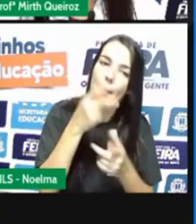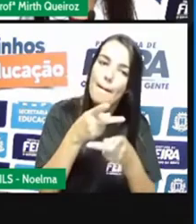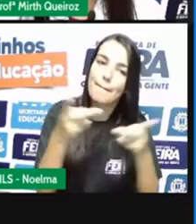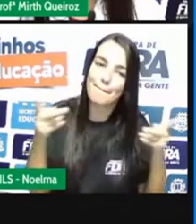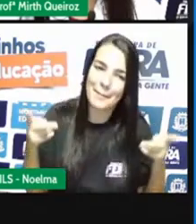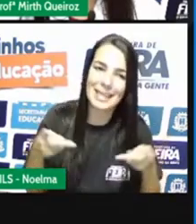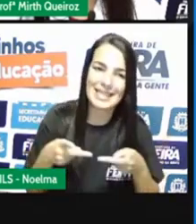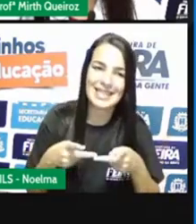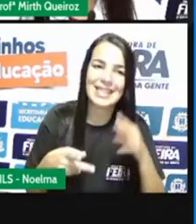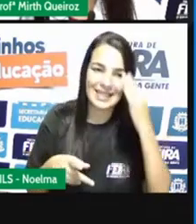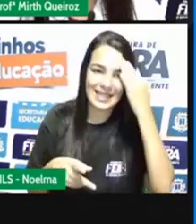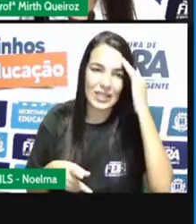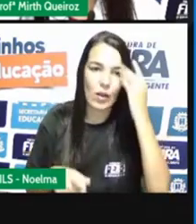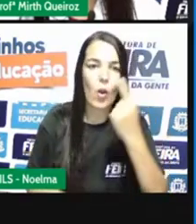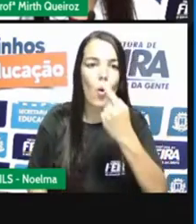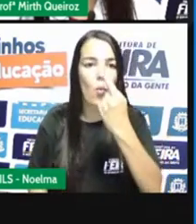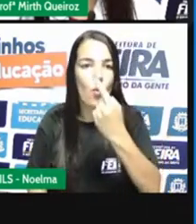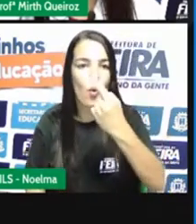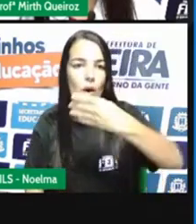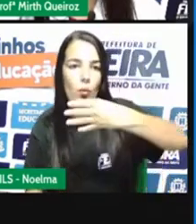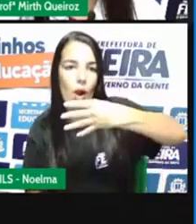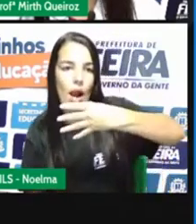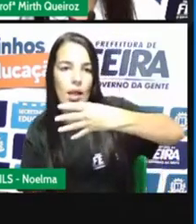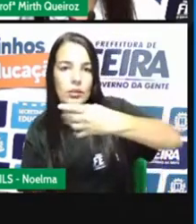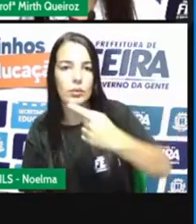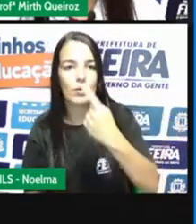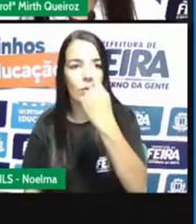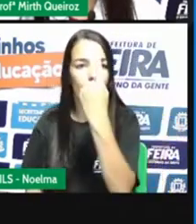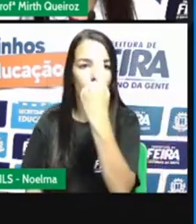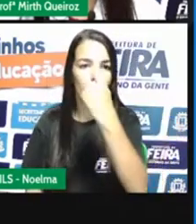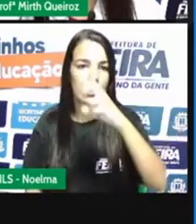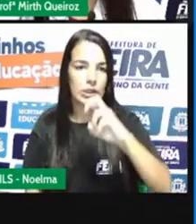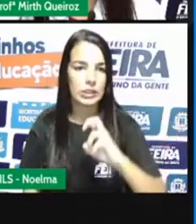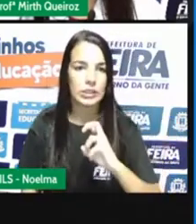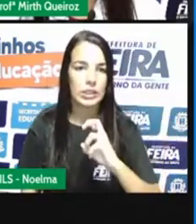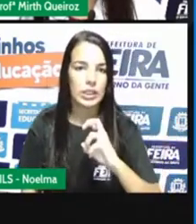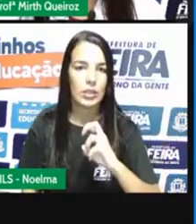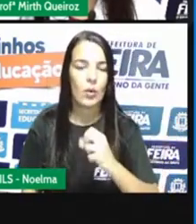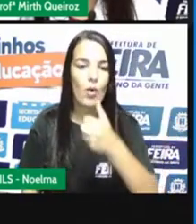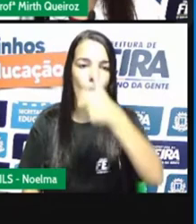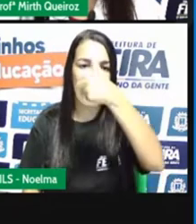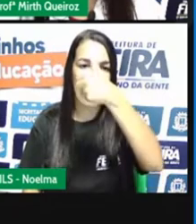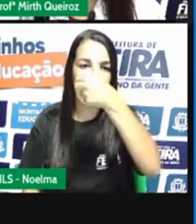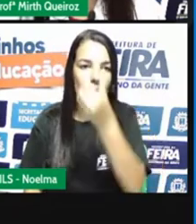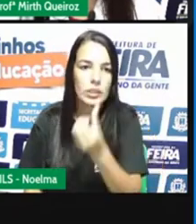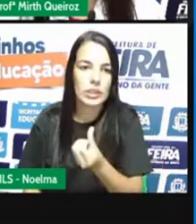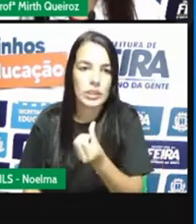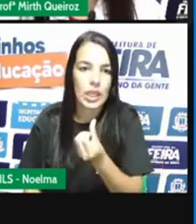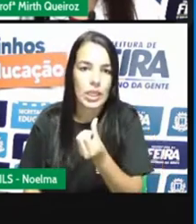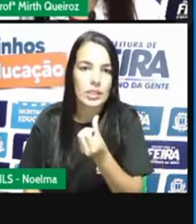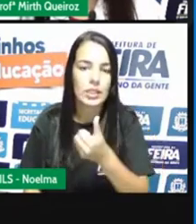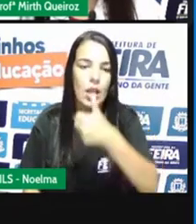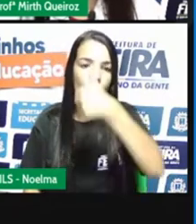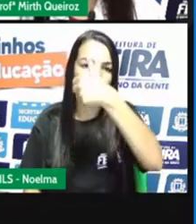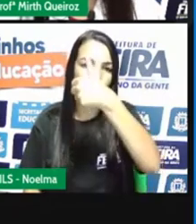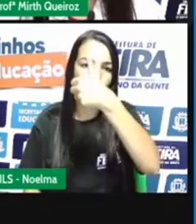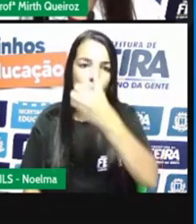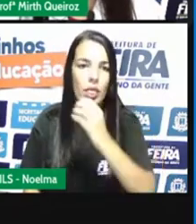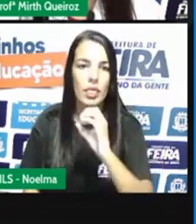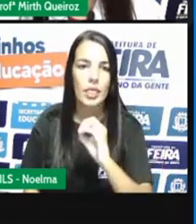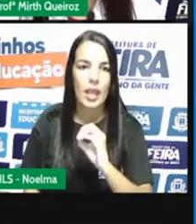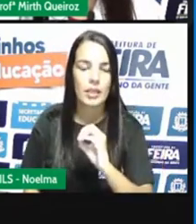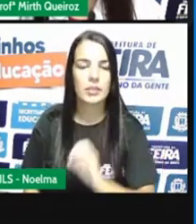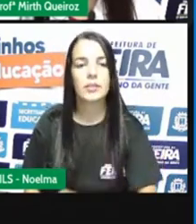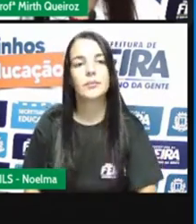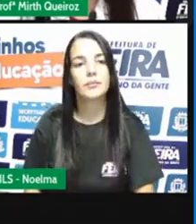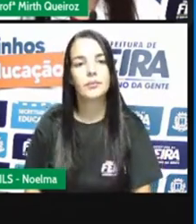quatro, um de cinco, um de seis, um de dez. Para a gente comparar qual é a fração